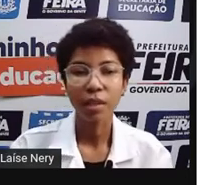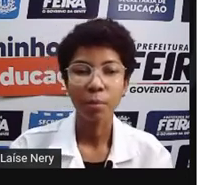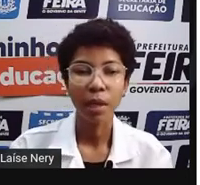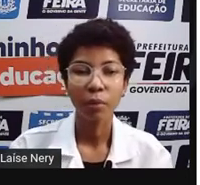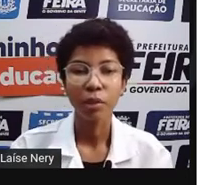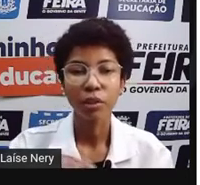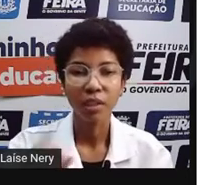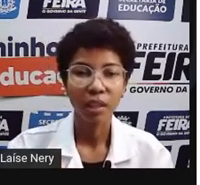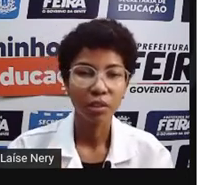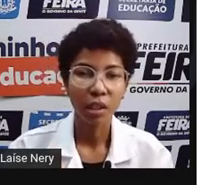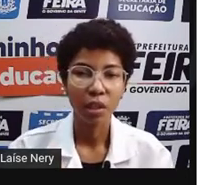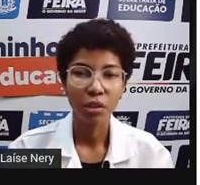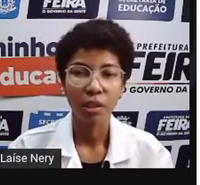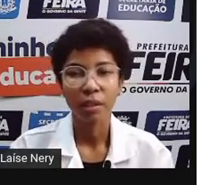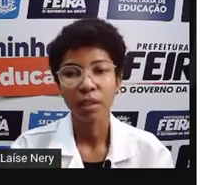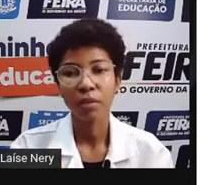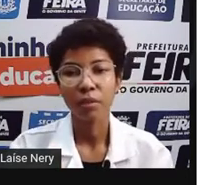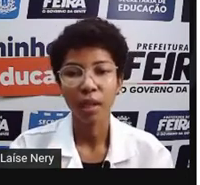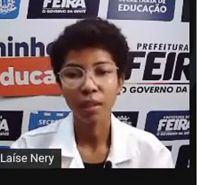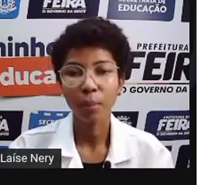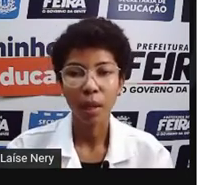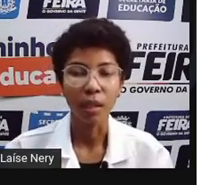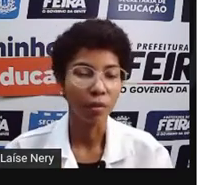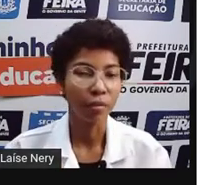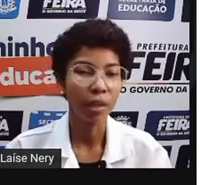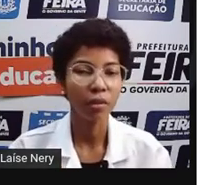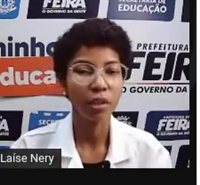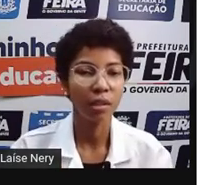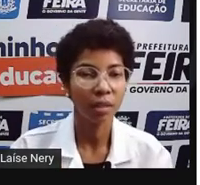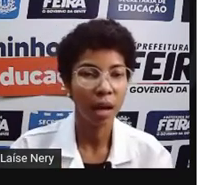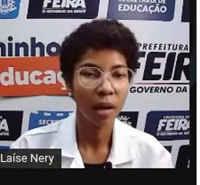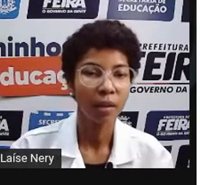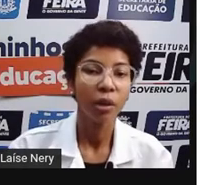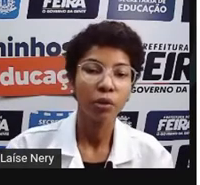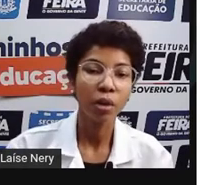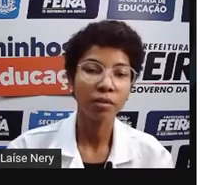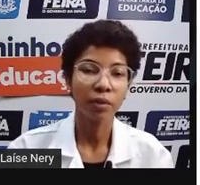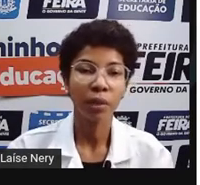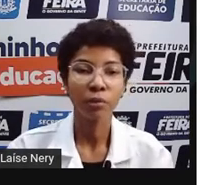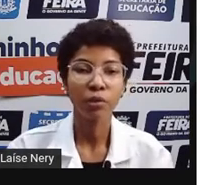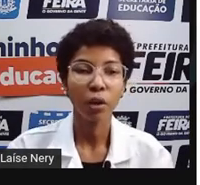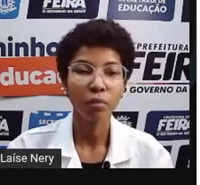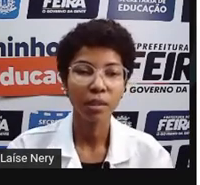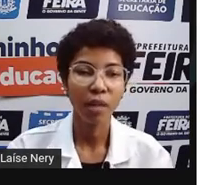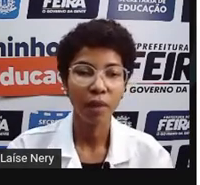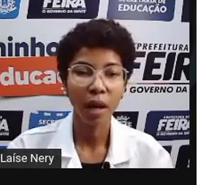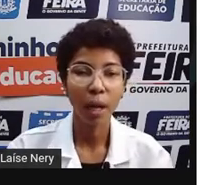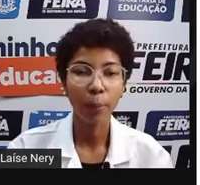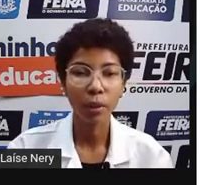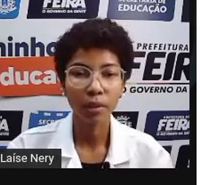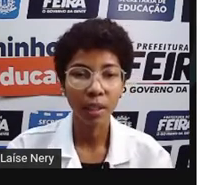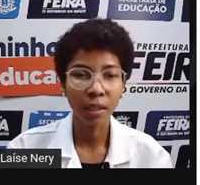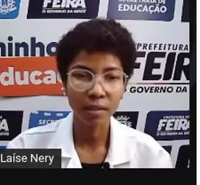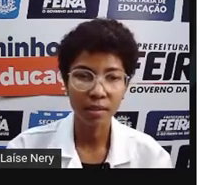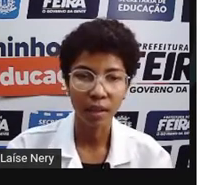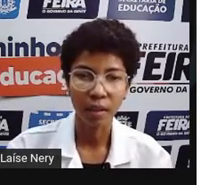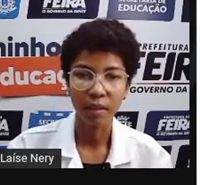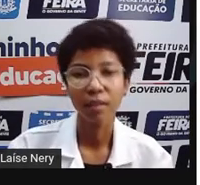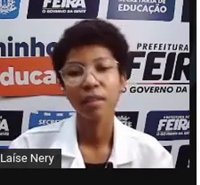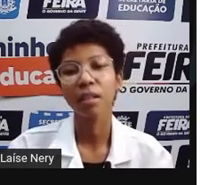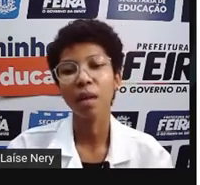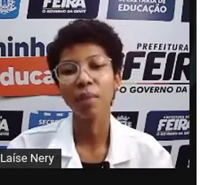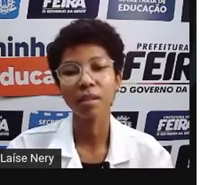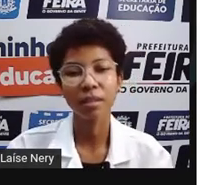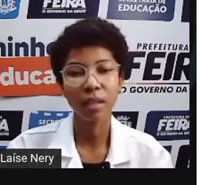para a gente saber a quantidade de energia que cada aparelho vai utilizar, nós vamos observar a potência